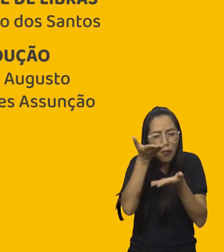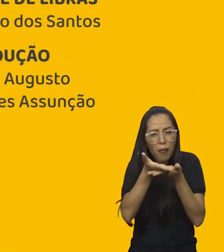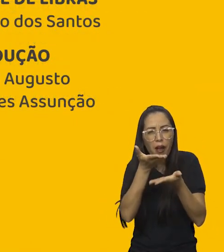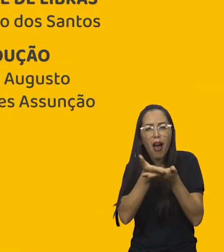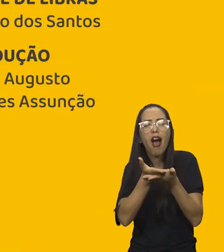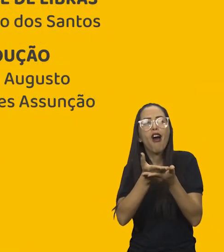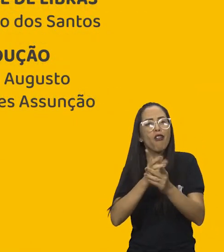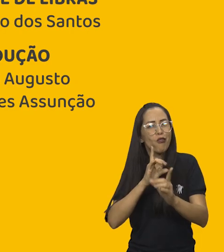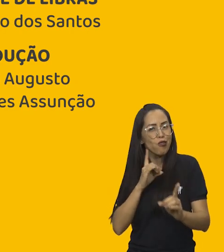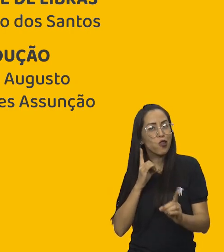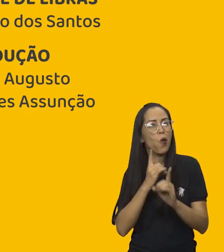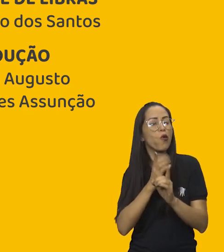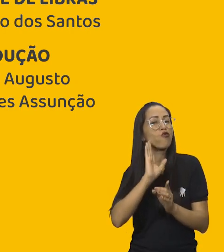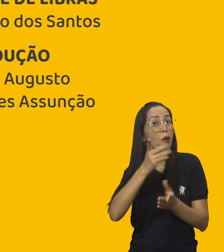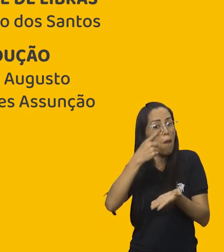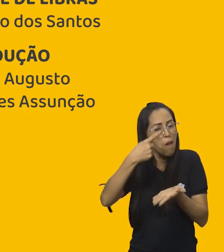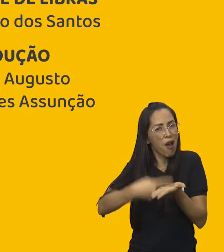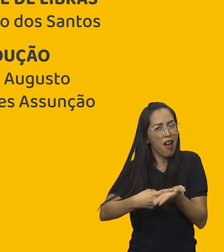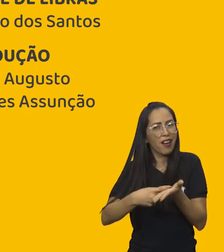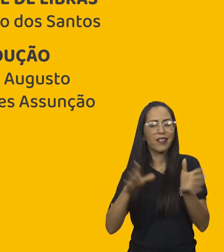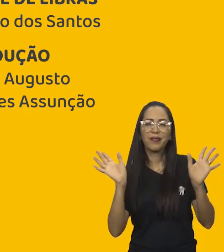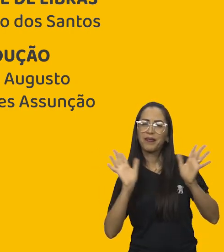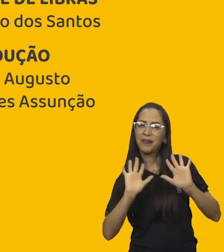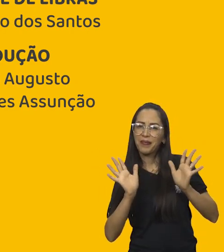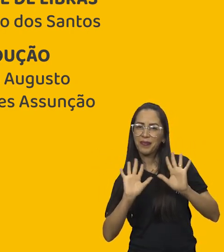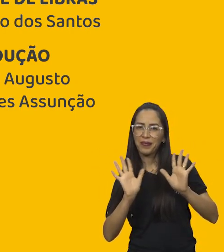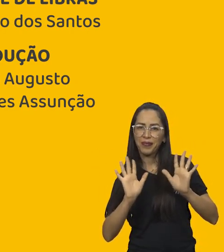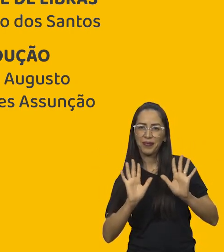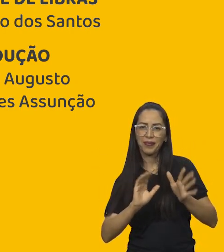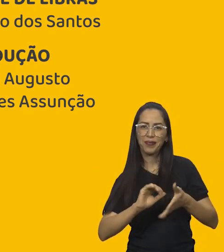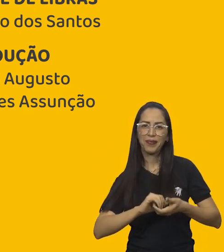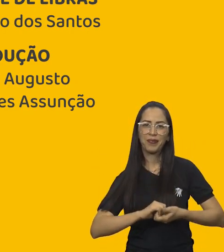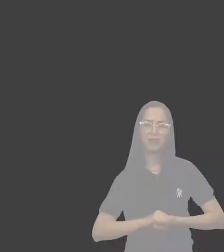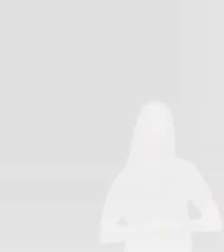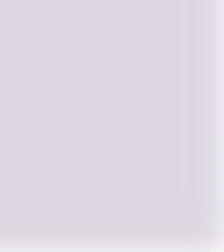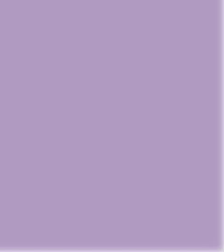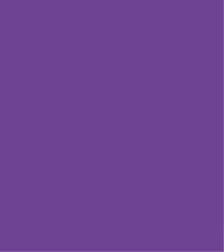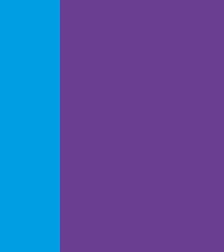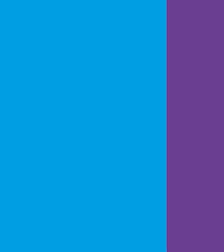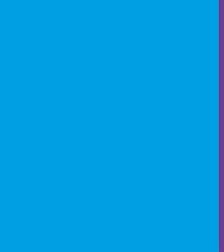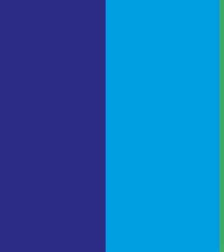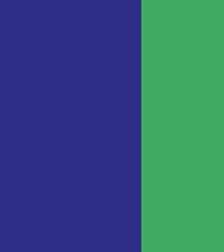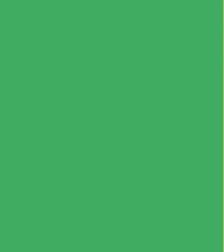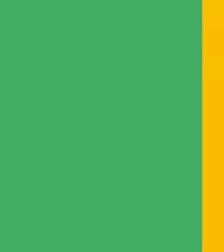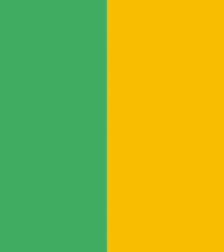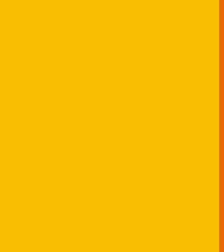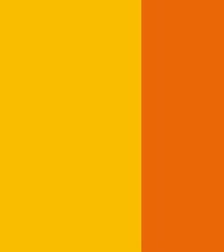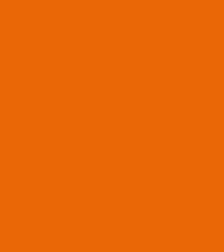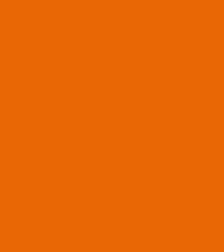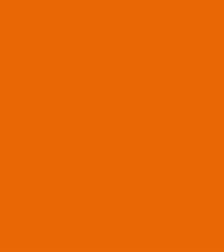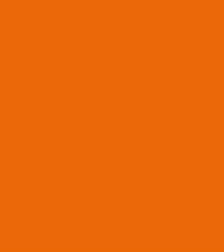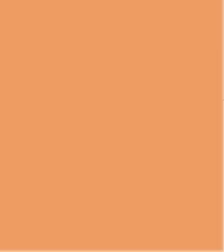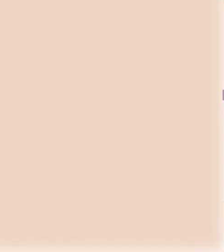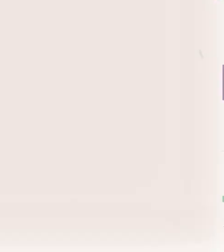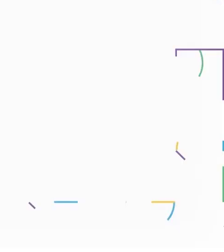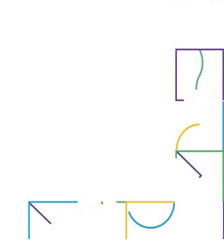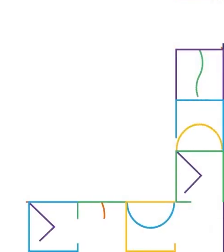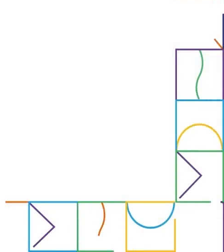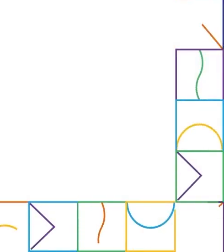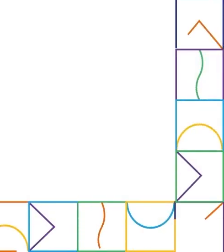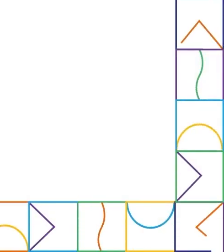aula. Nosso encontro está marcado. Até logo! Tchau, tchau, tchau!